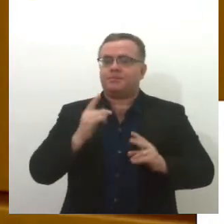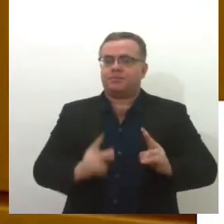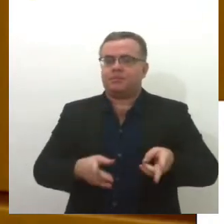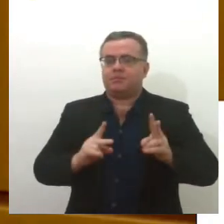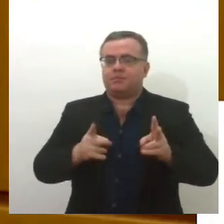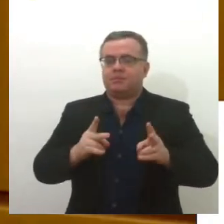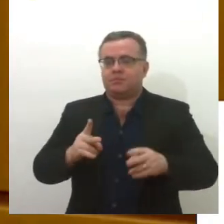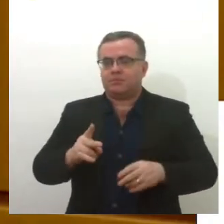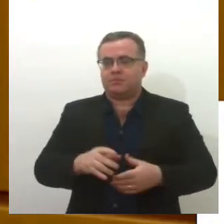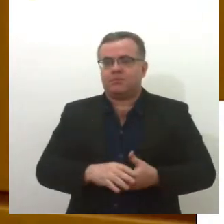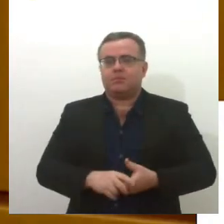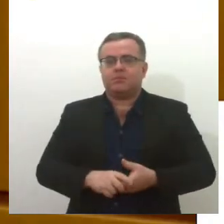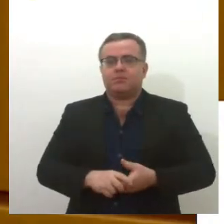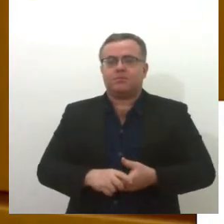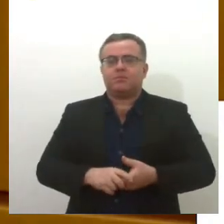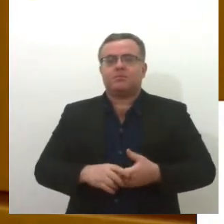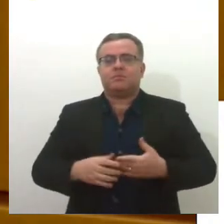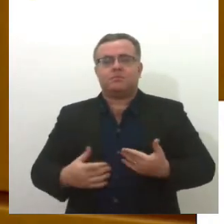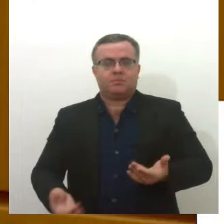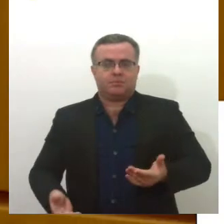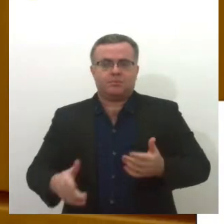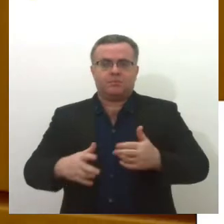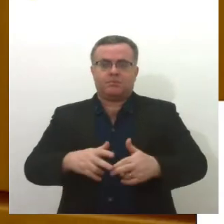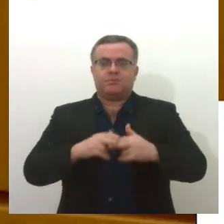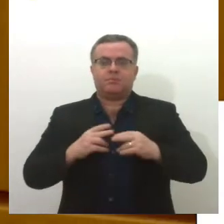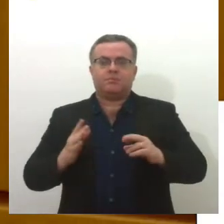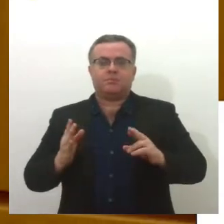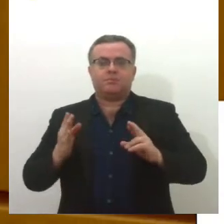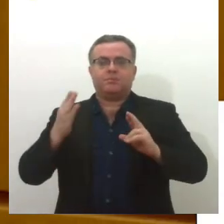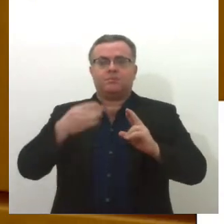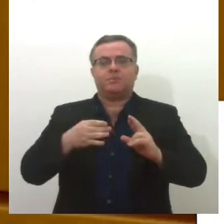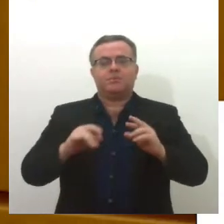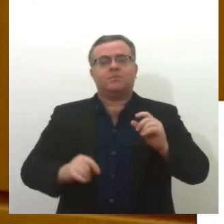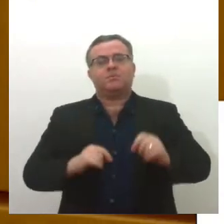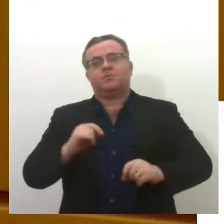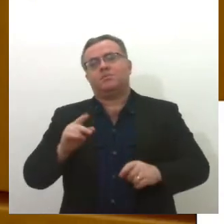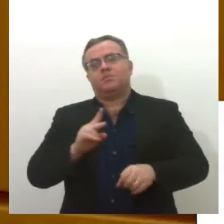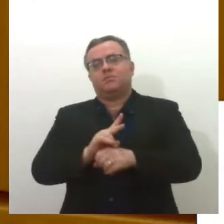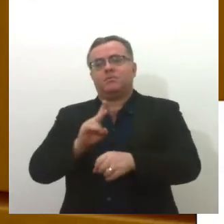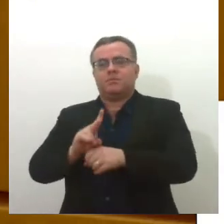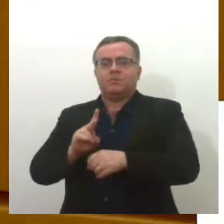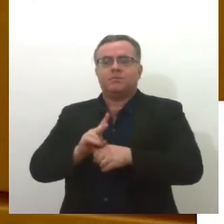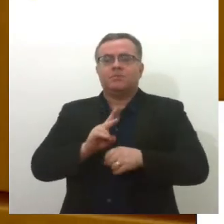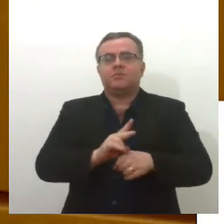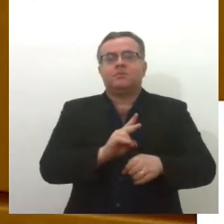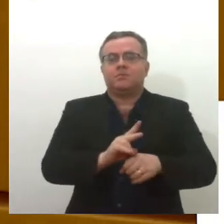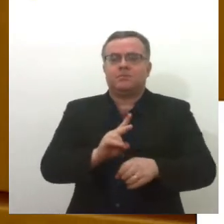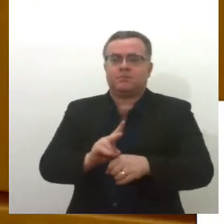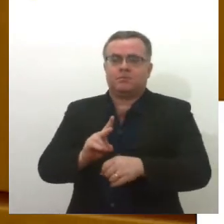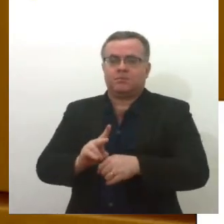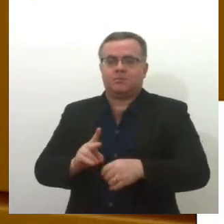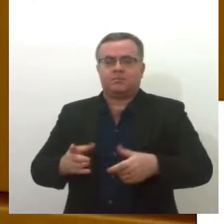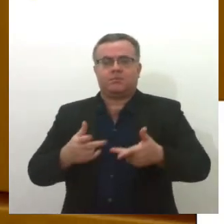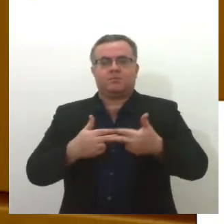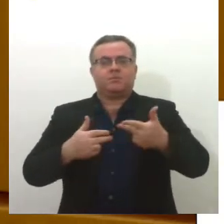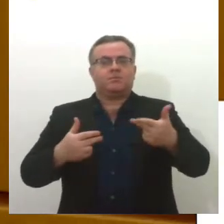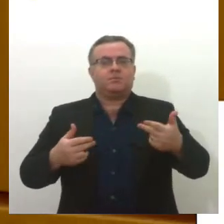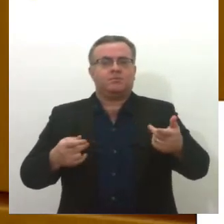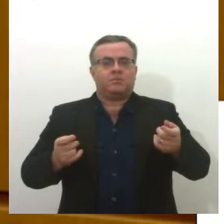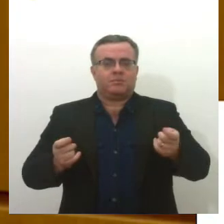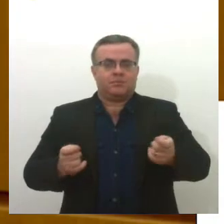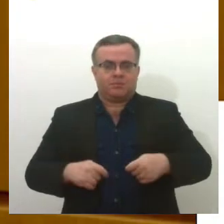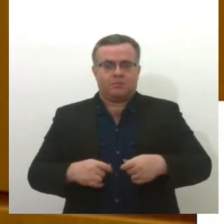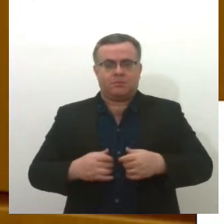história. E é referência na assistência de alta e média